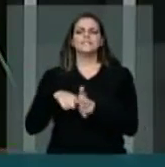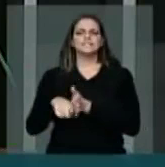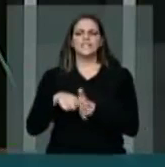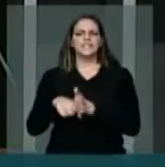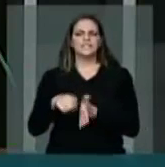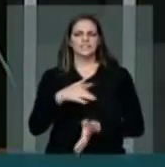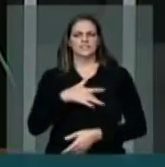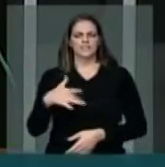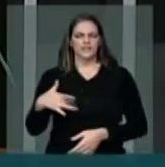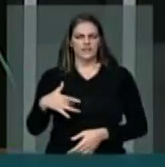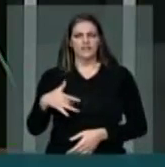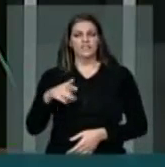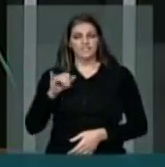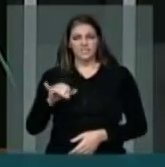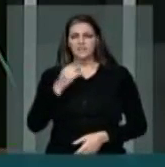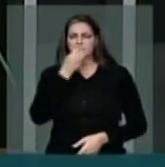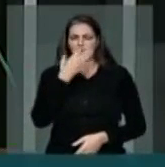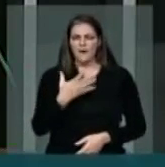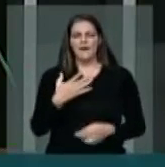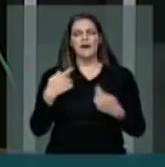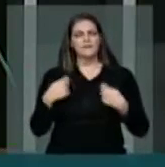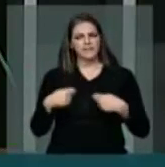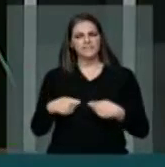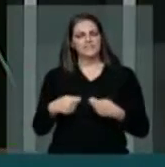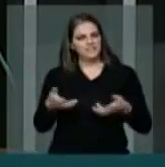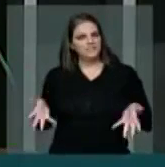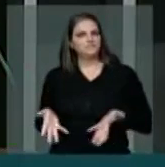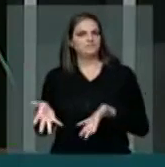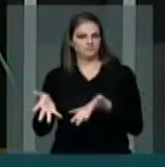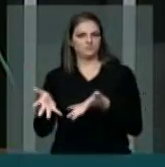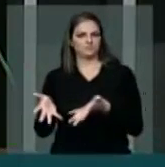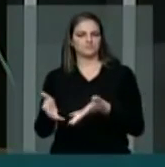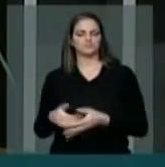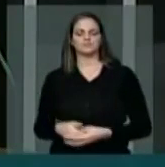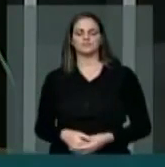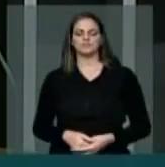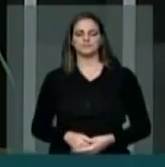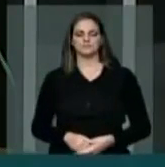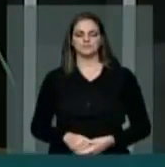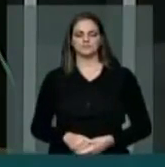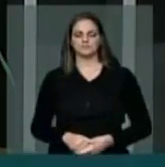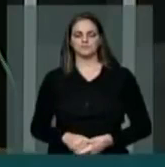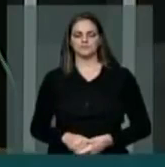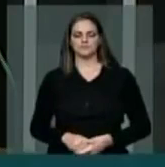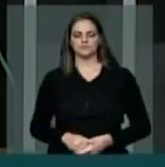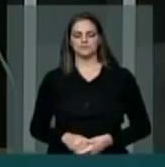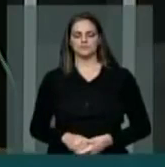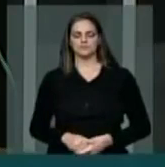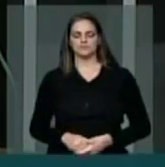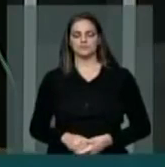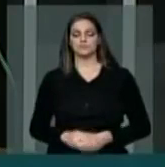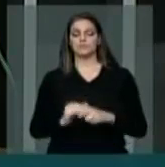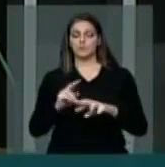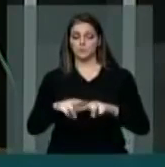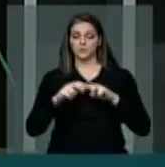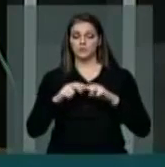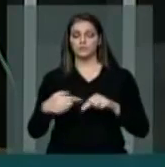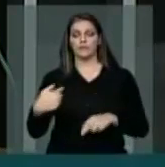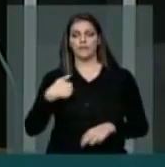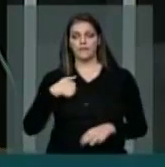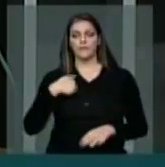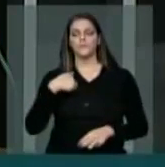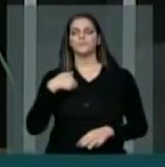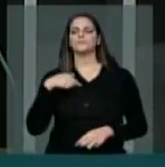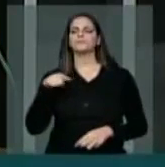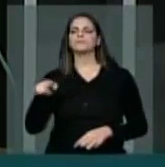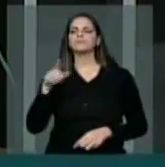benefícios para o setor, deve ter seu mérito reconhecido. Por este motivo, eu, deputado Espiridiano